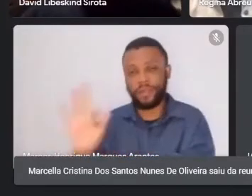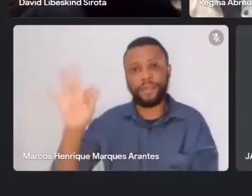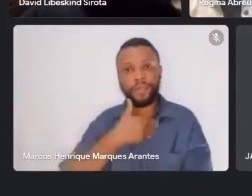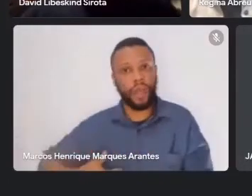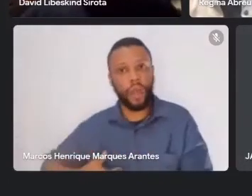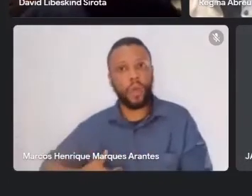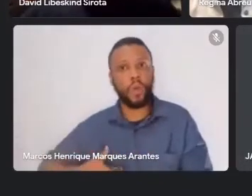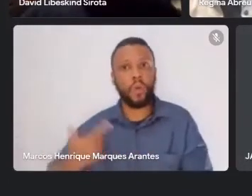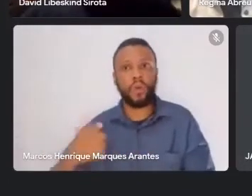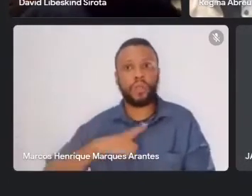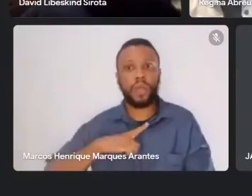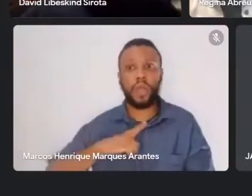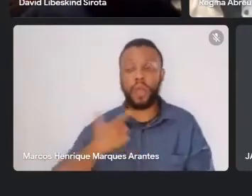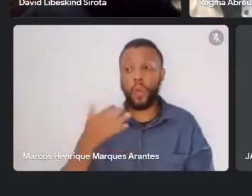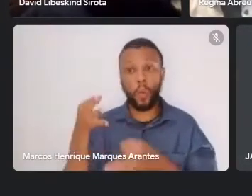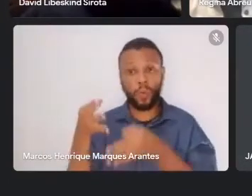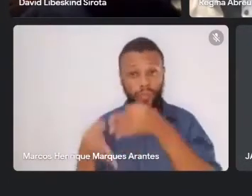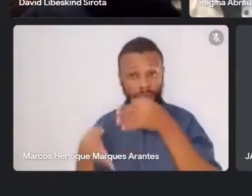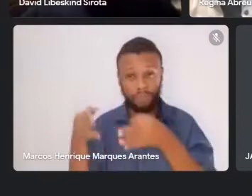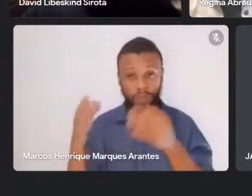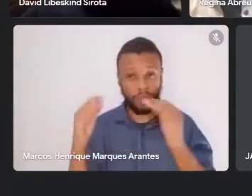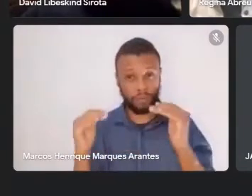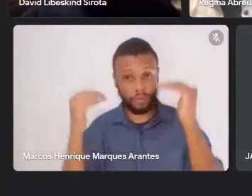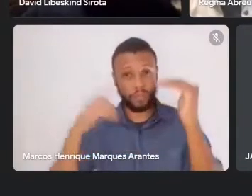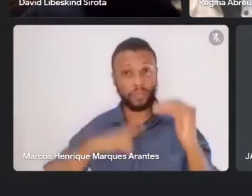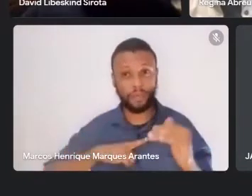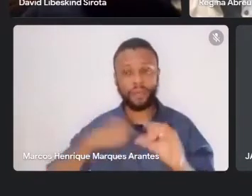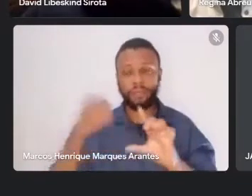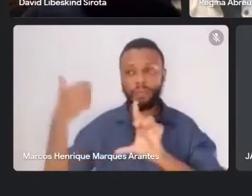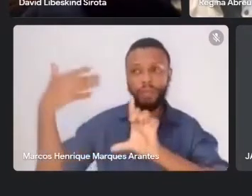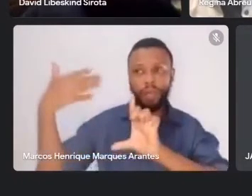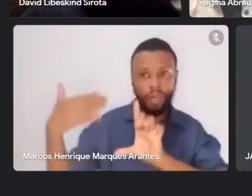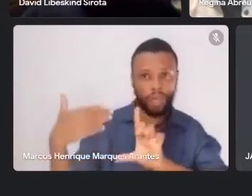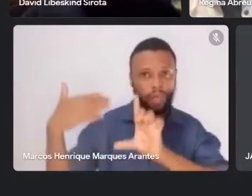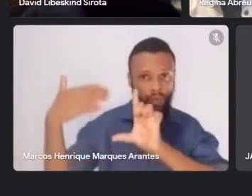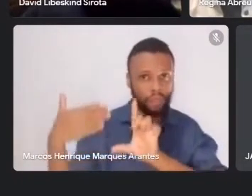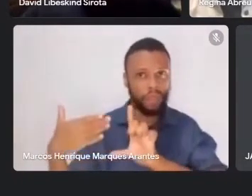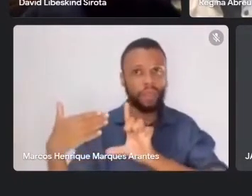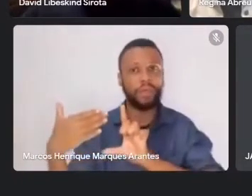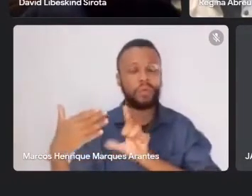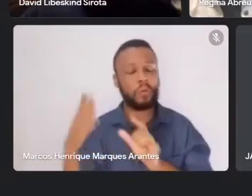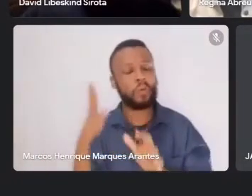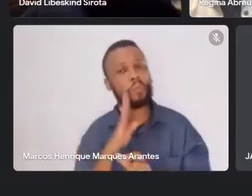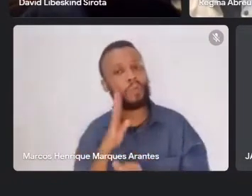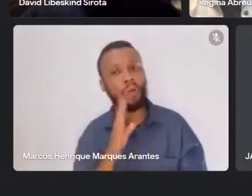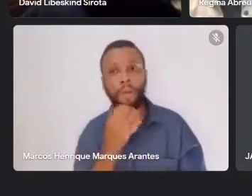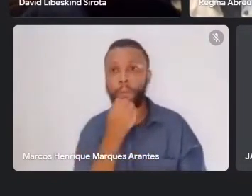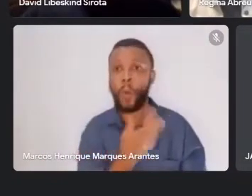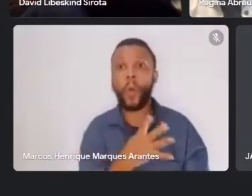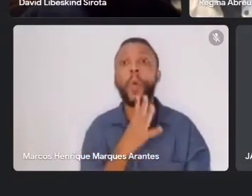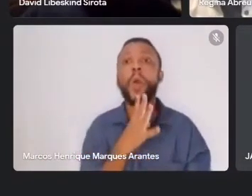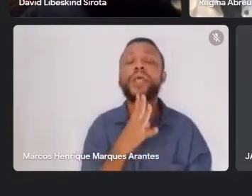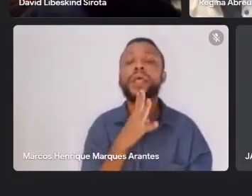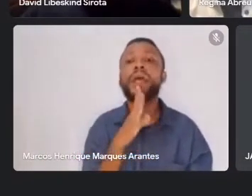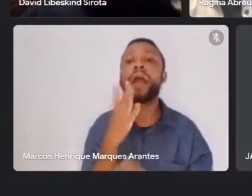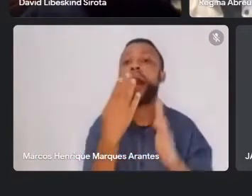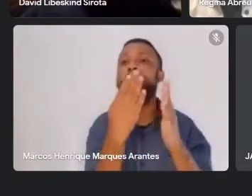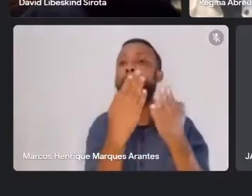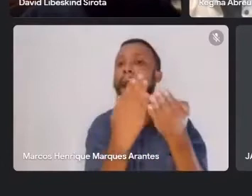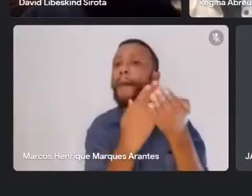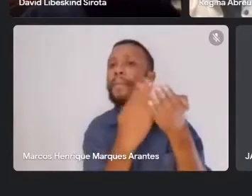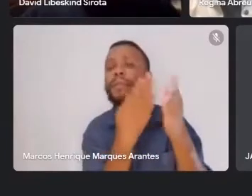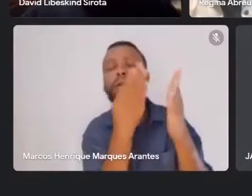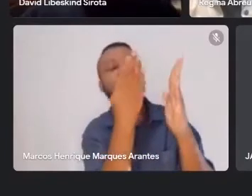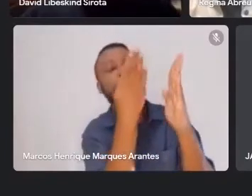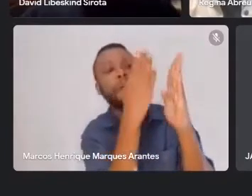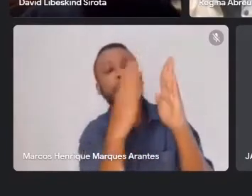Castro, que estava fazendo uma semana euclidiana lá. Foi tão bacana, foi tão bacana. Conheci a Biblioteca Marina da Silva. Nossa, em